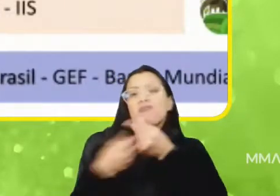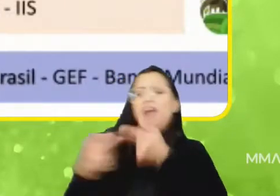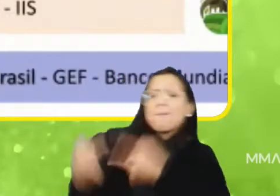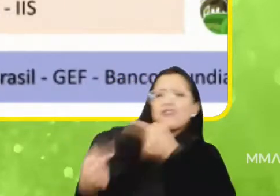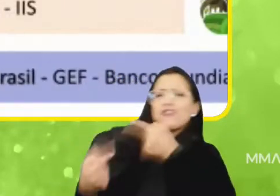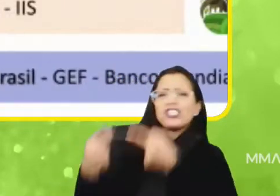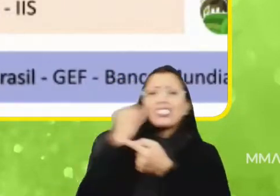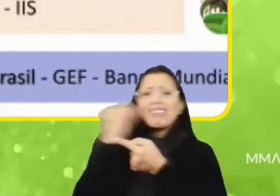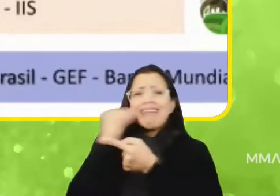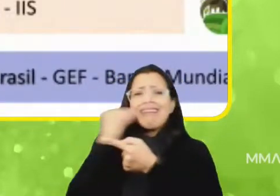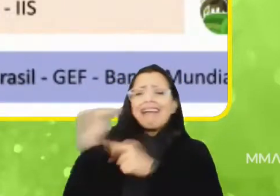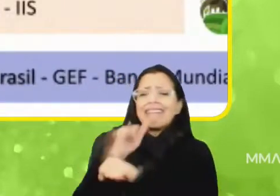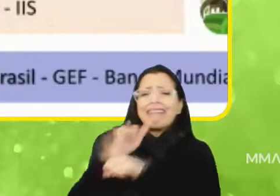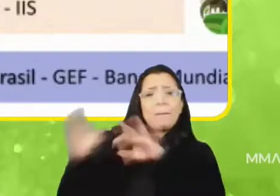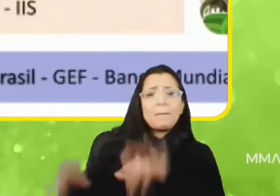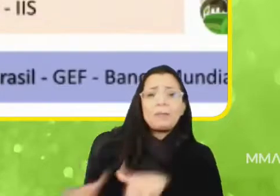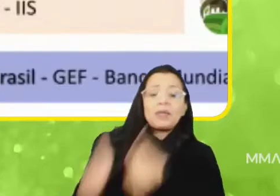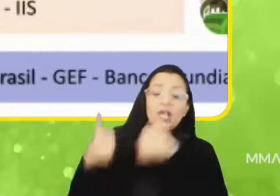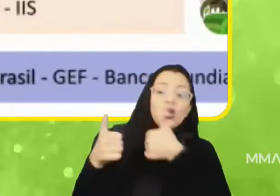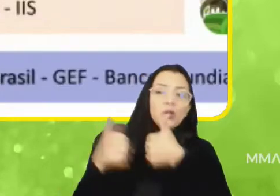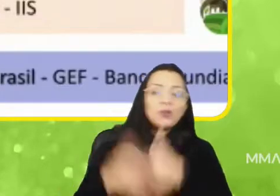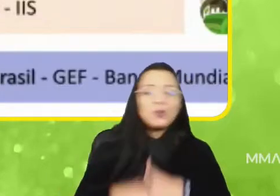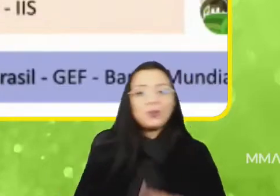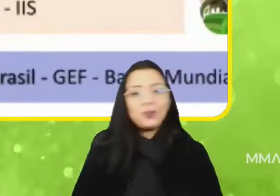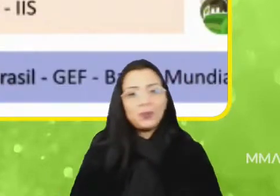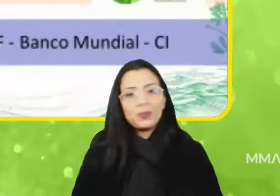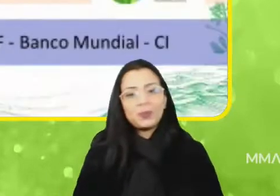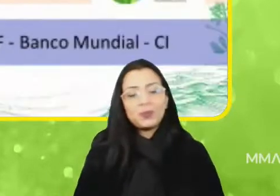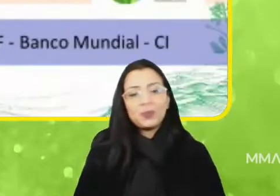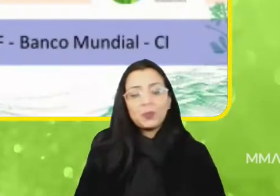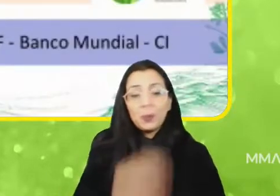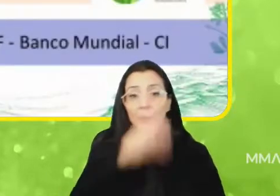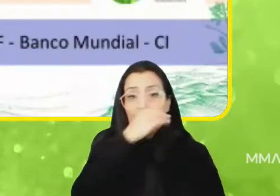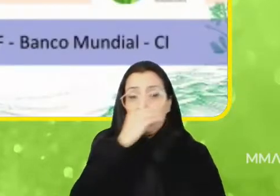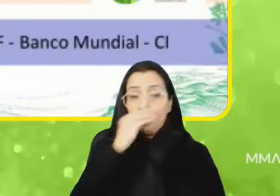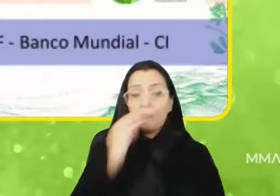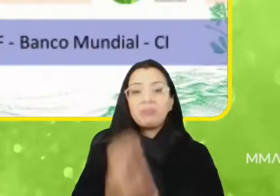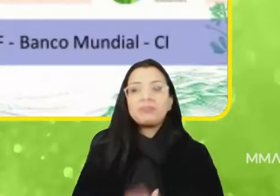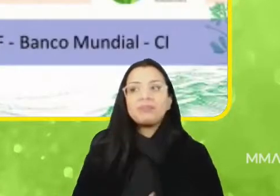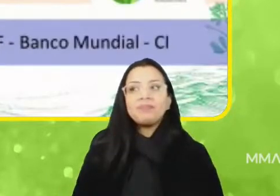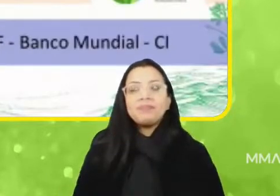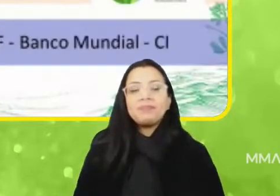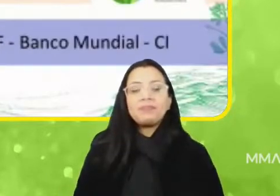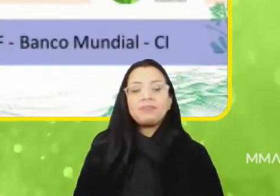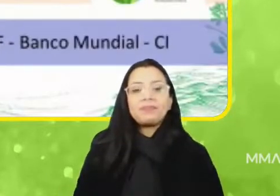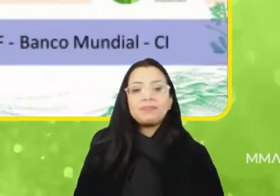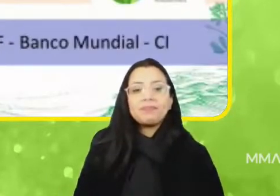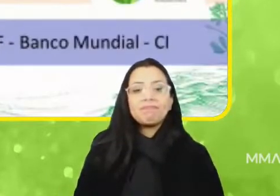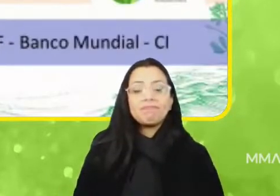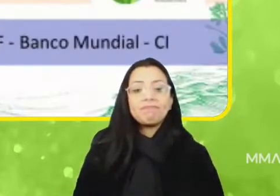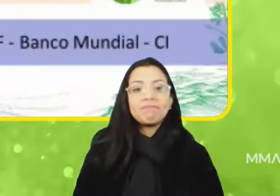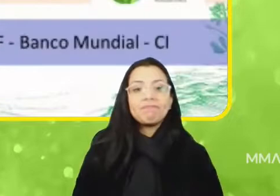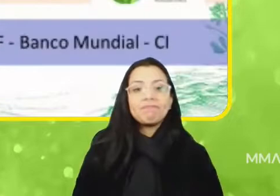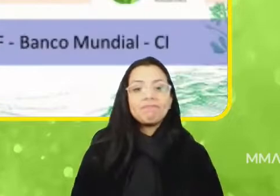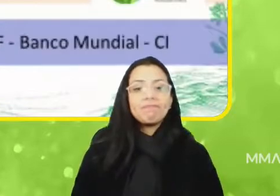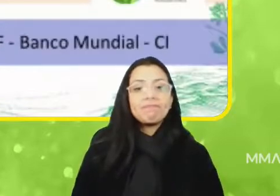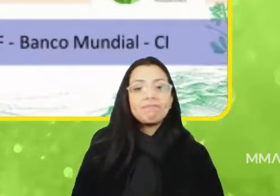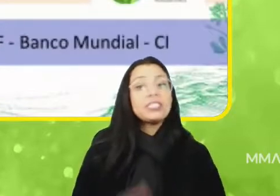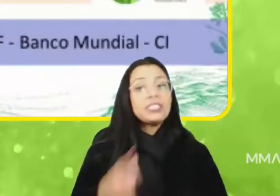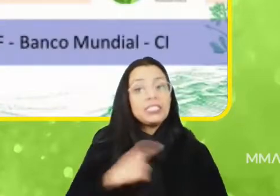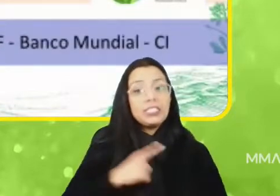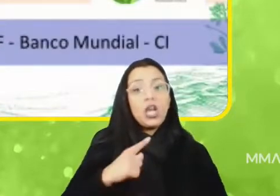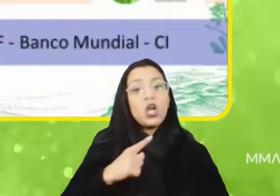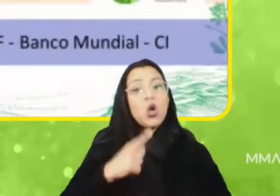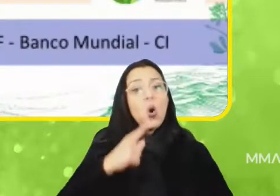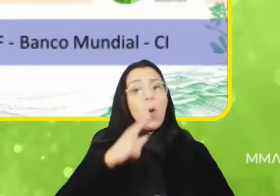território nacional como um todo. Então, só aí um parênteses. A gente também tem o projeto GF Terrestre,